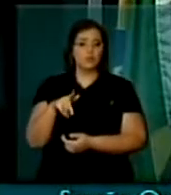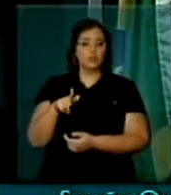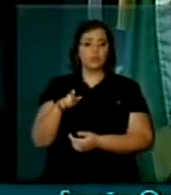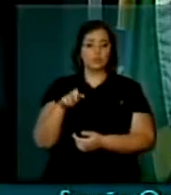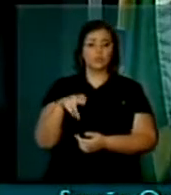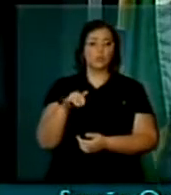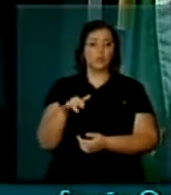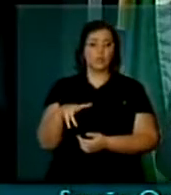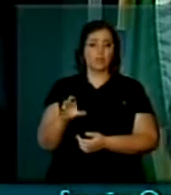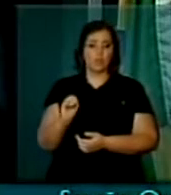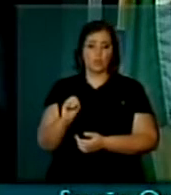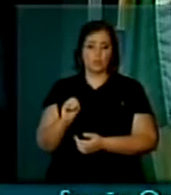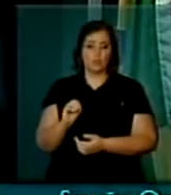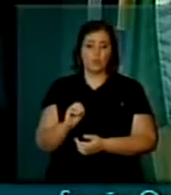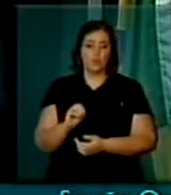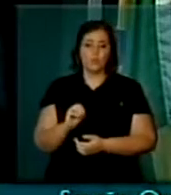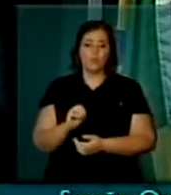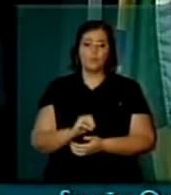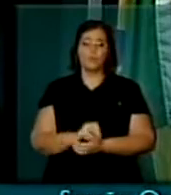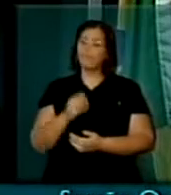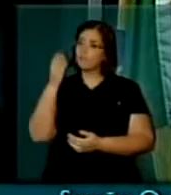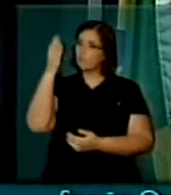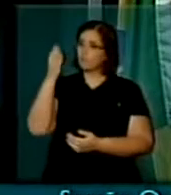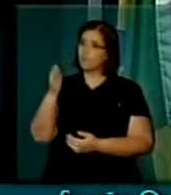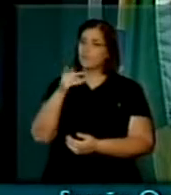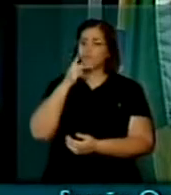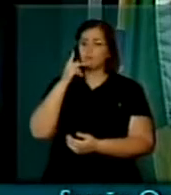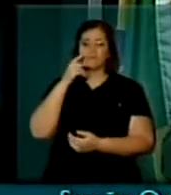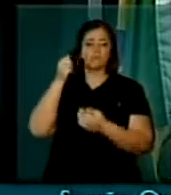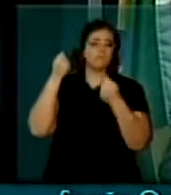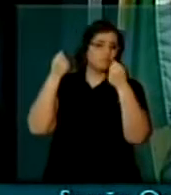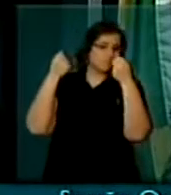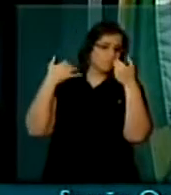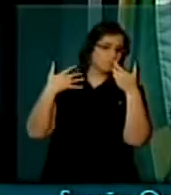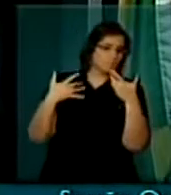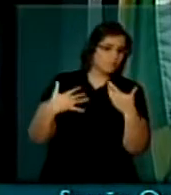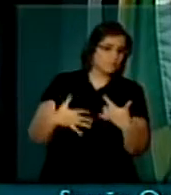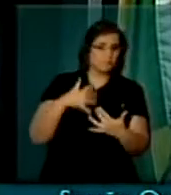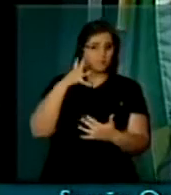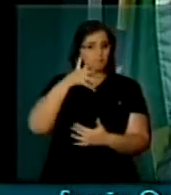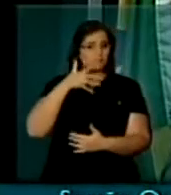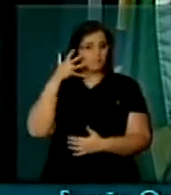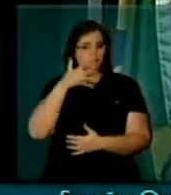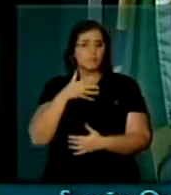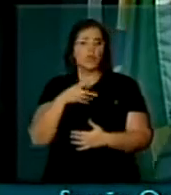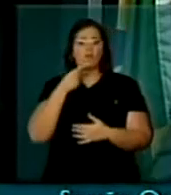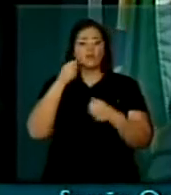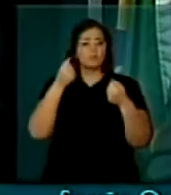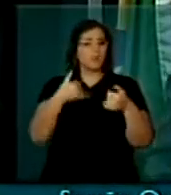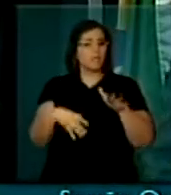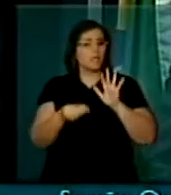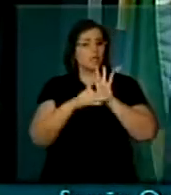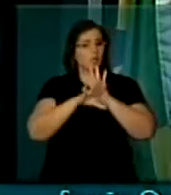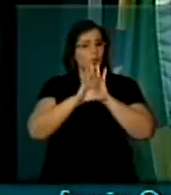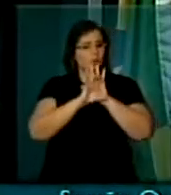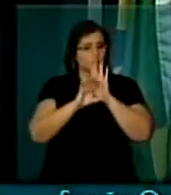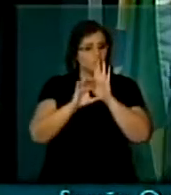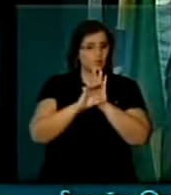faz uma incursão à Constituição e às leis